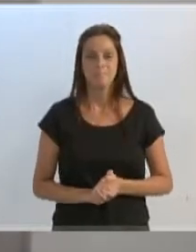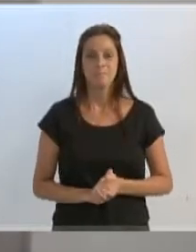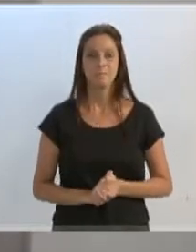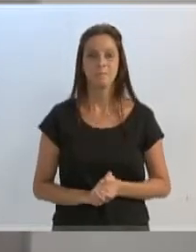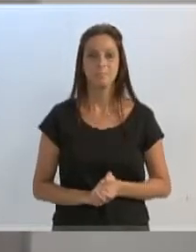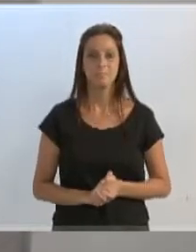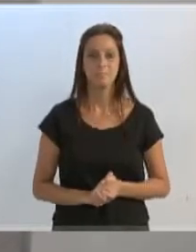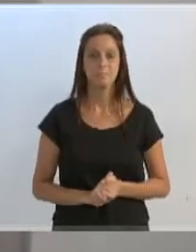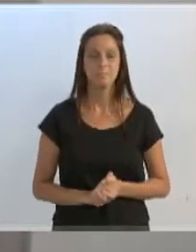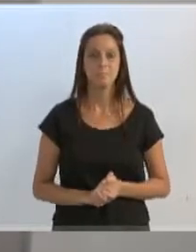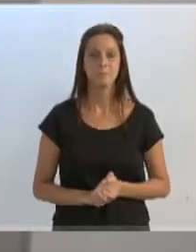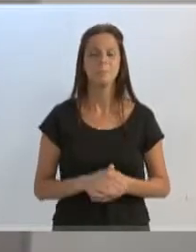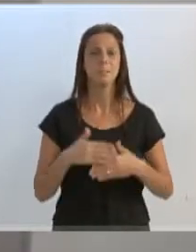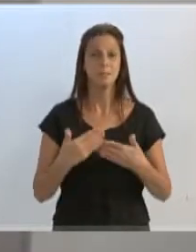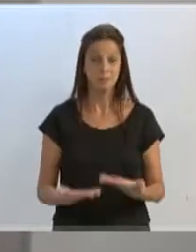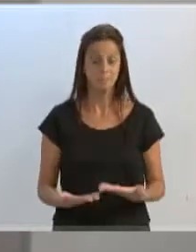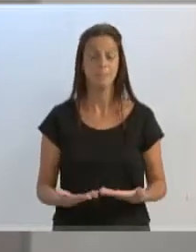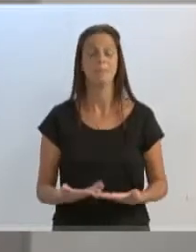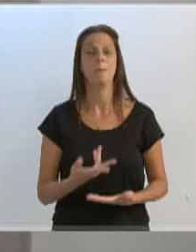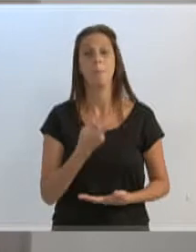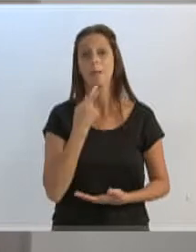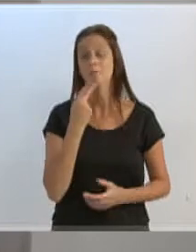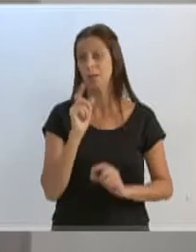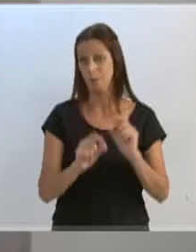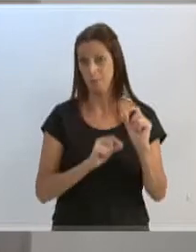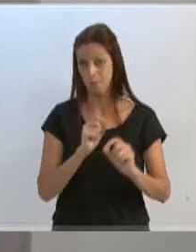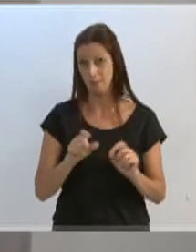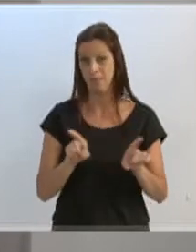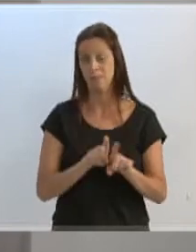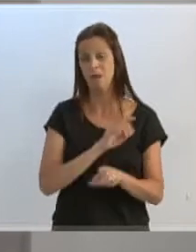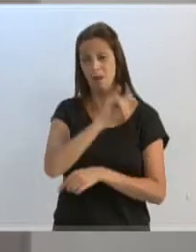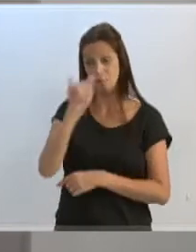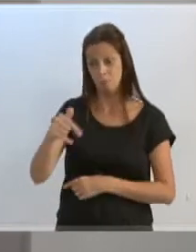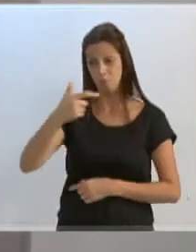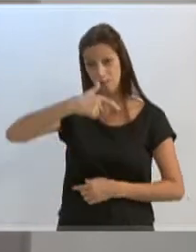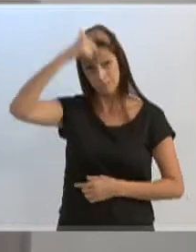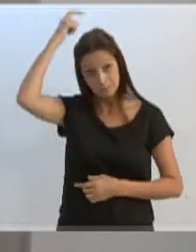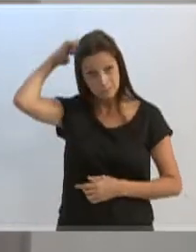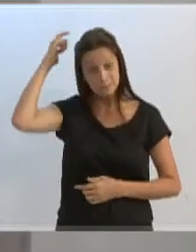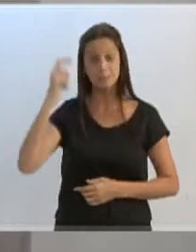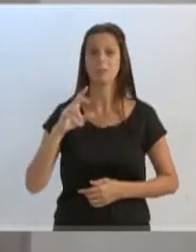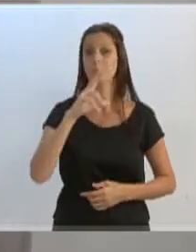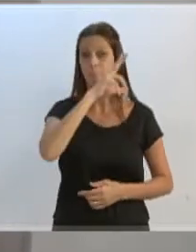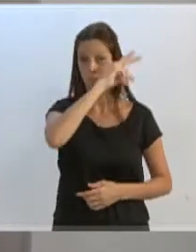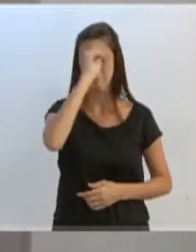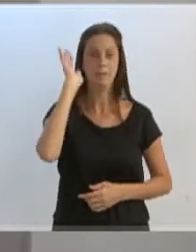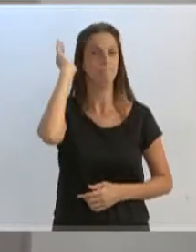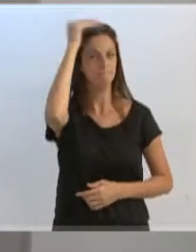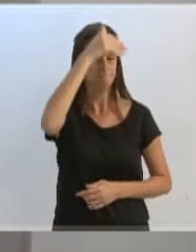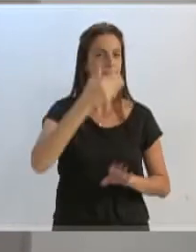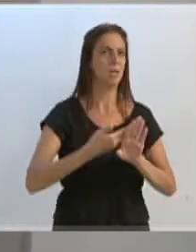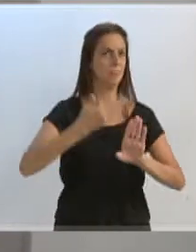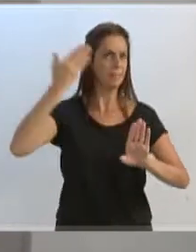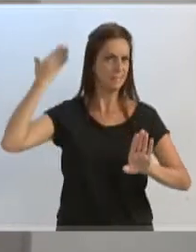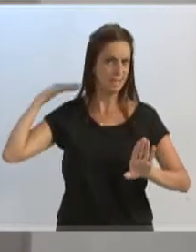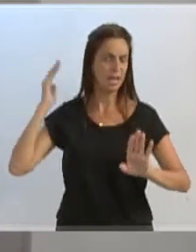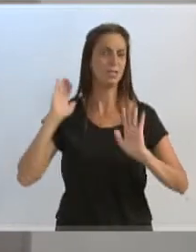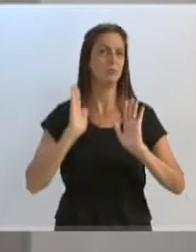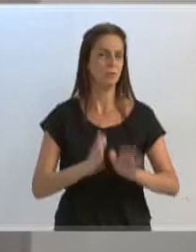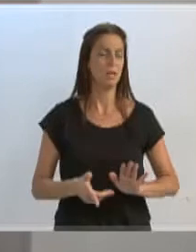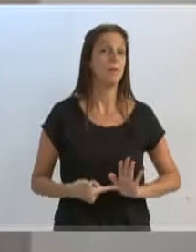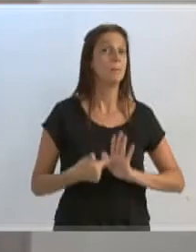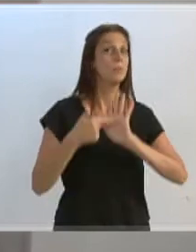urbanizadora. Dizer ao vereador Adriano de que o prefeito, lá atrás já, quando ele